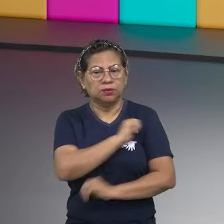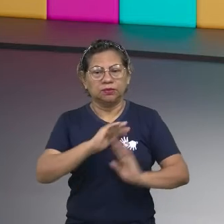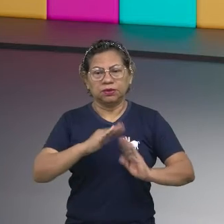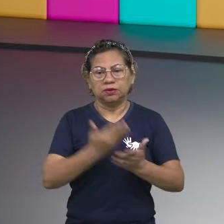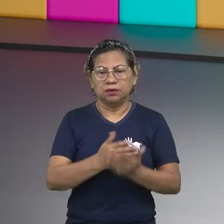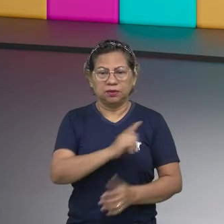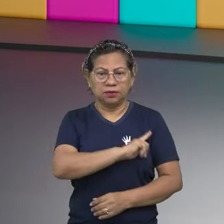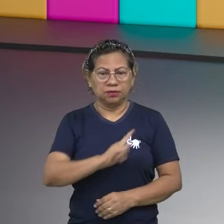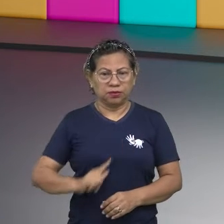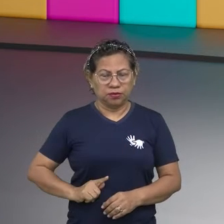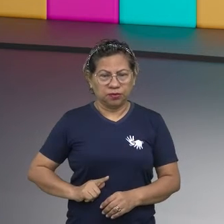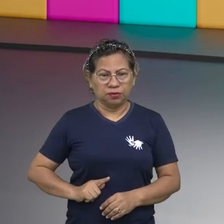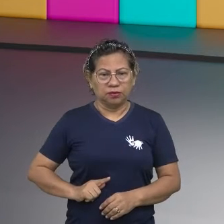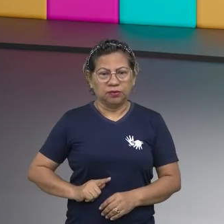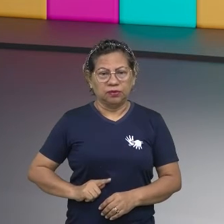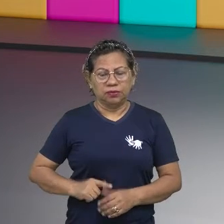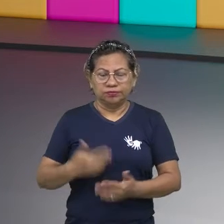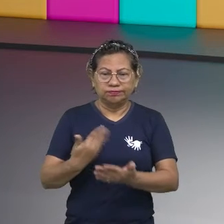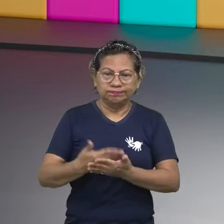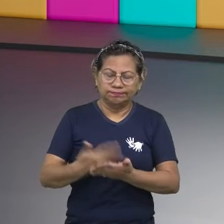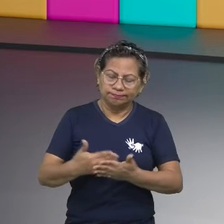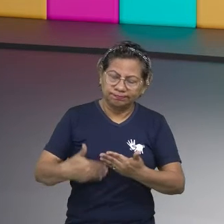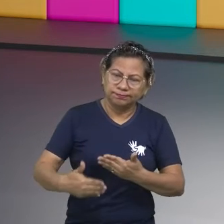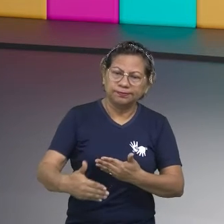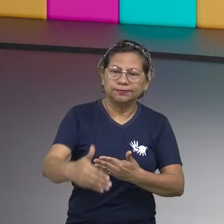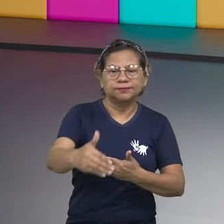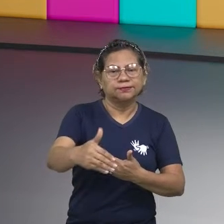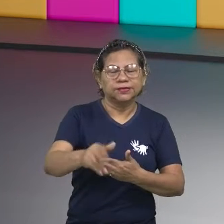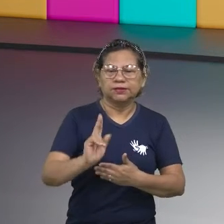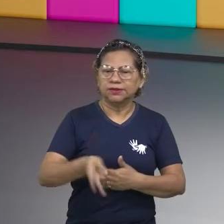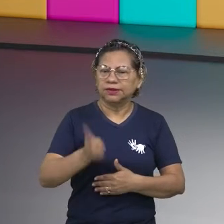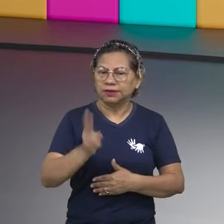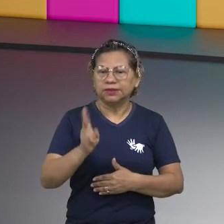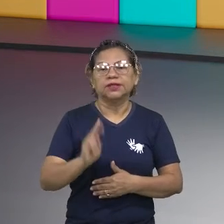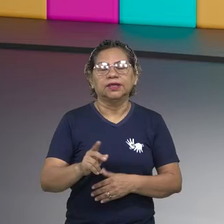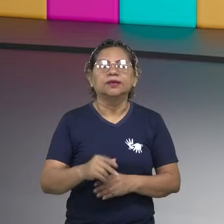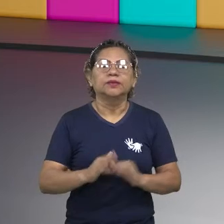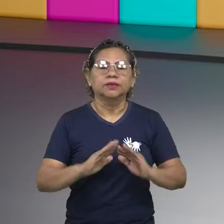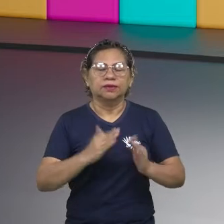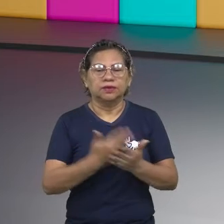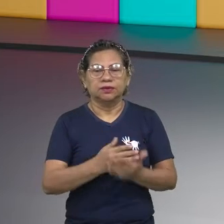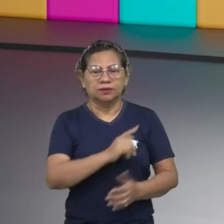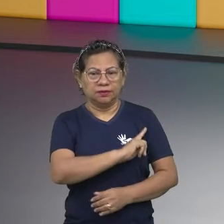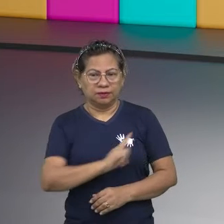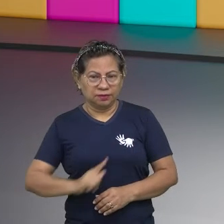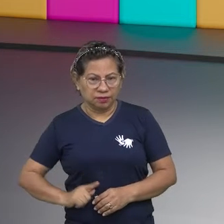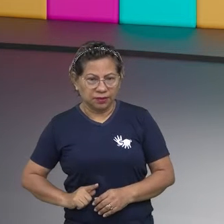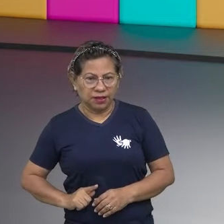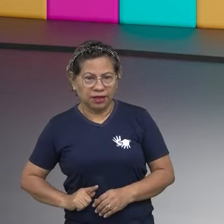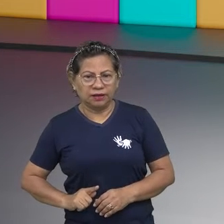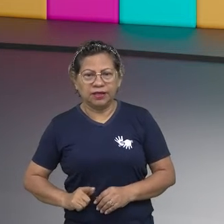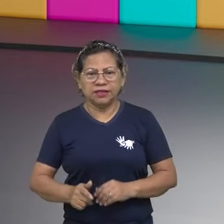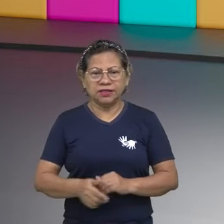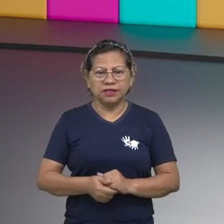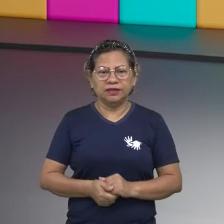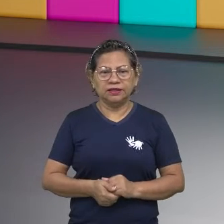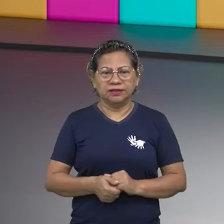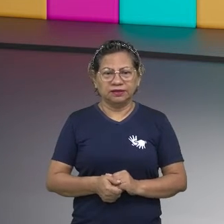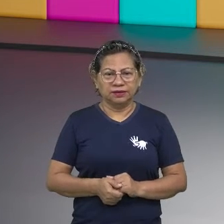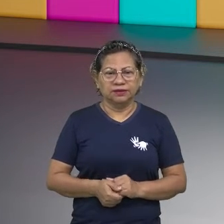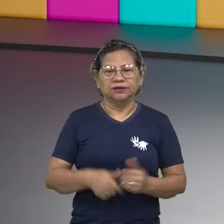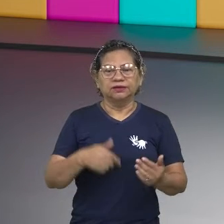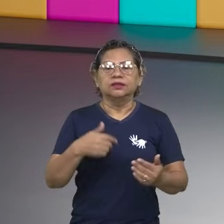Fiz todo o meu ensino na escola pública. Estudei no Major Silva Coitinho, no Milbus Bizerra de Araújo